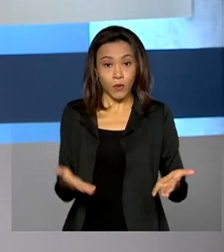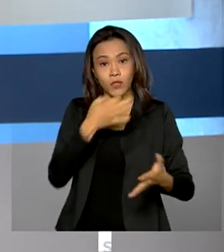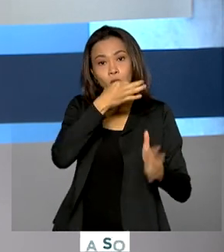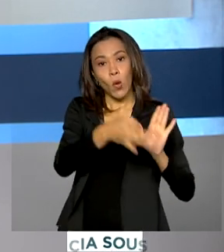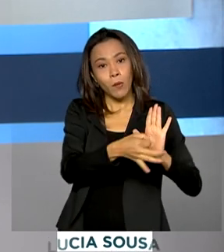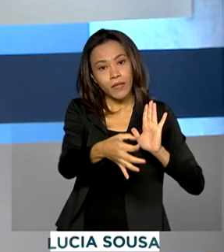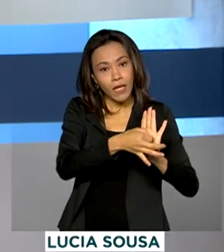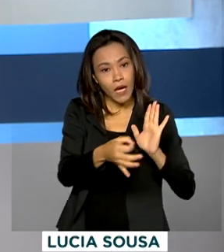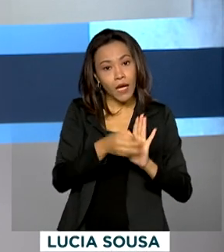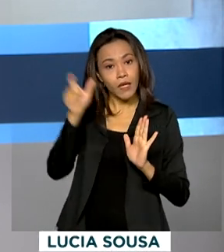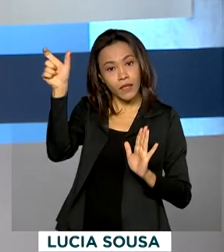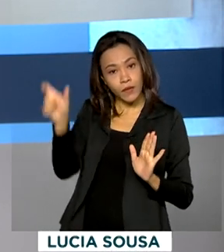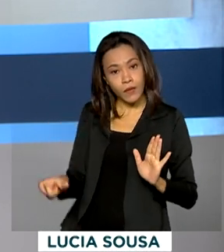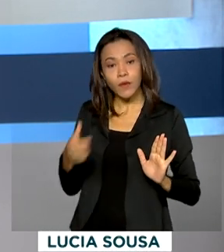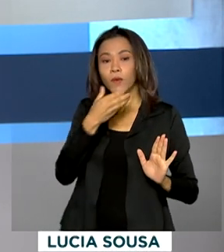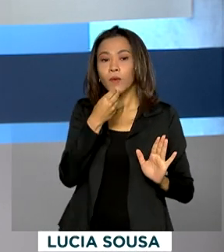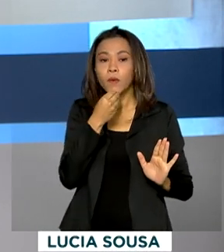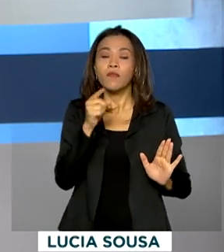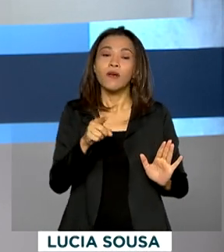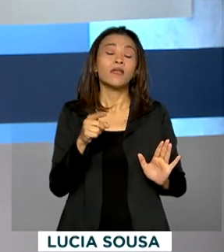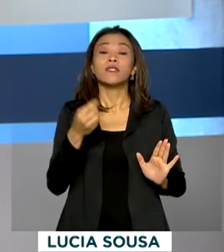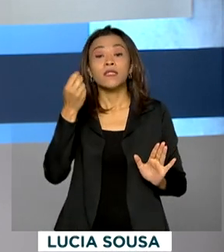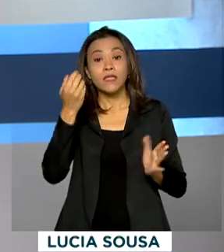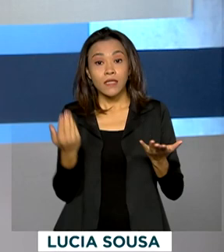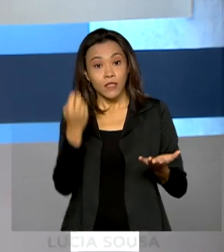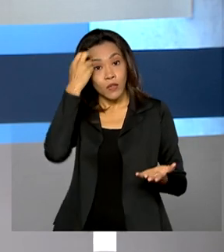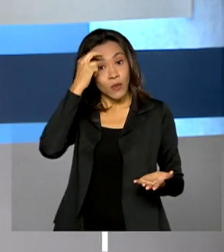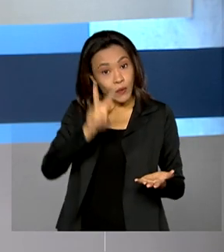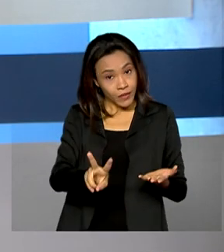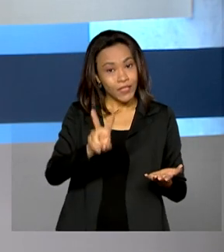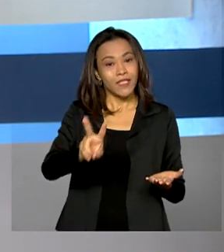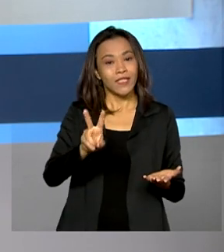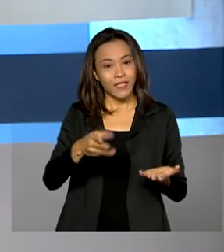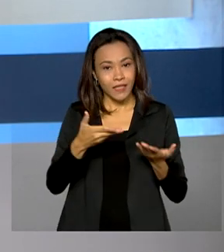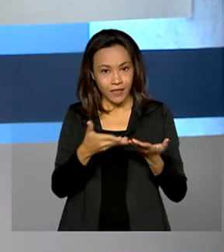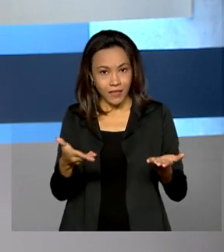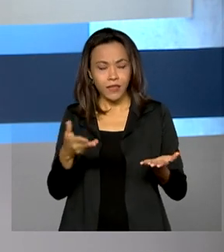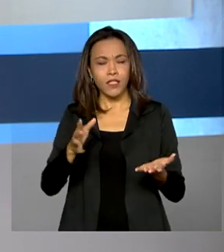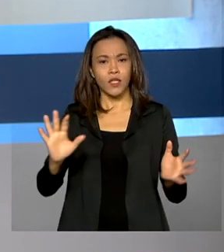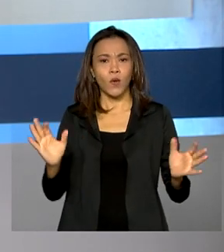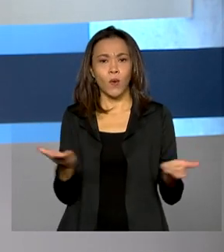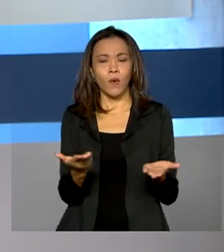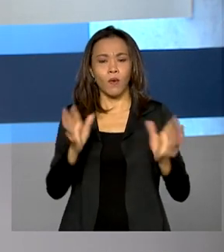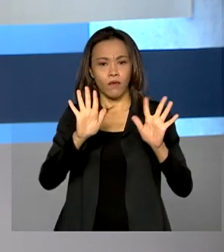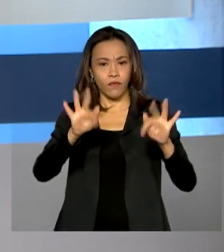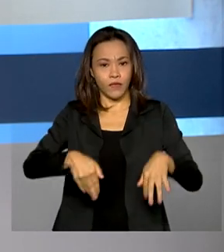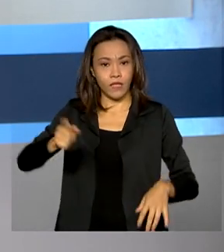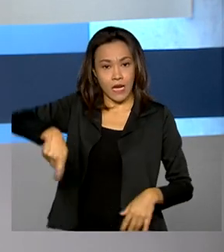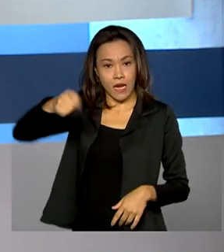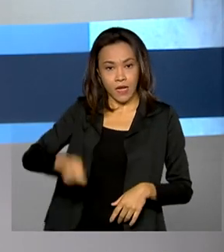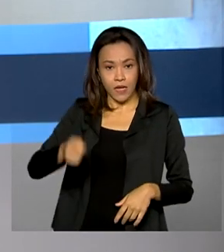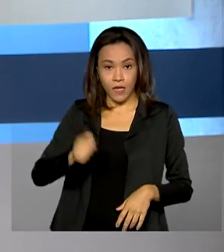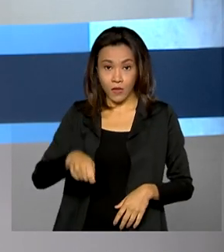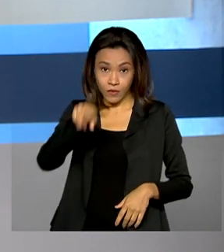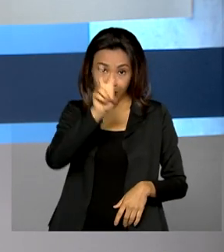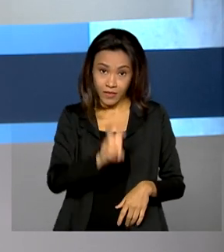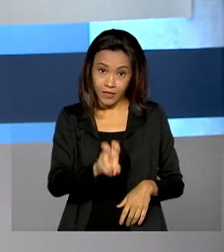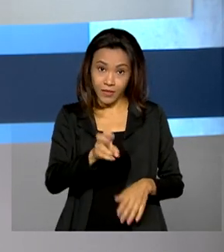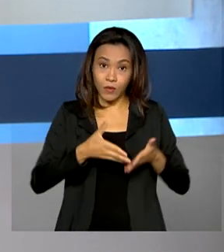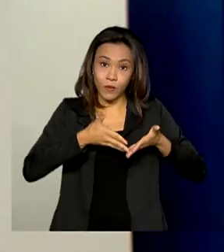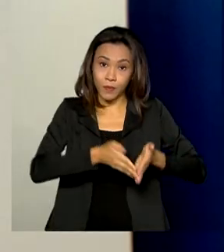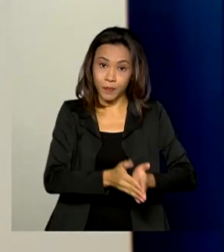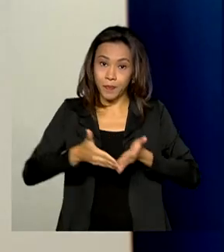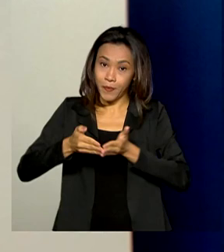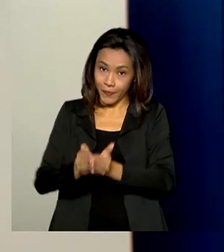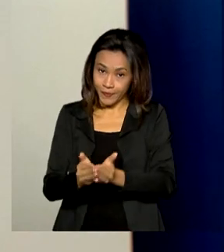balanço dos dois primeiros dias da Infra Week, que termina hoje em São Paulo, com um leilão de cinco terminais portuários. Bom dia, Ricardo.